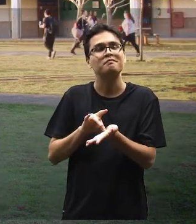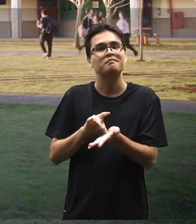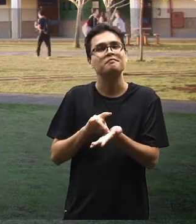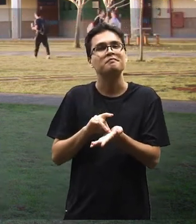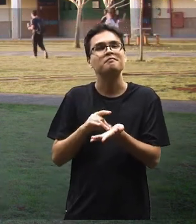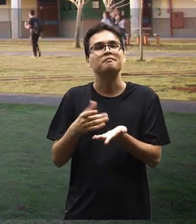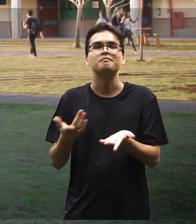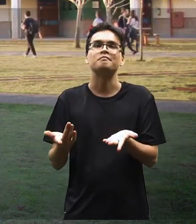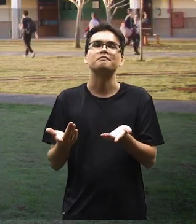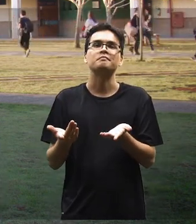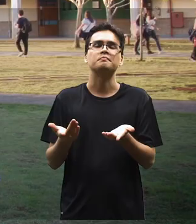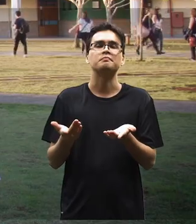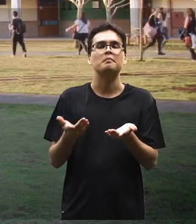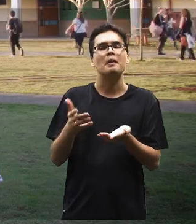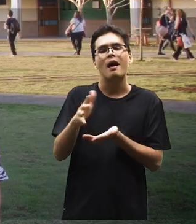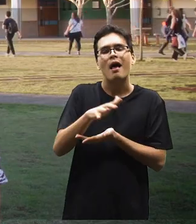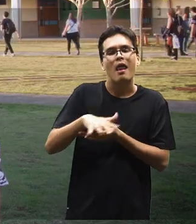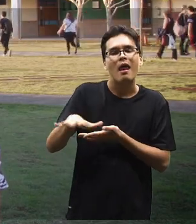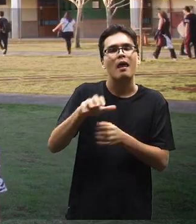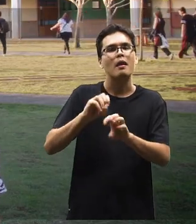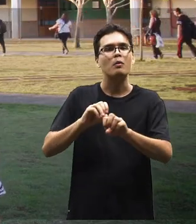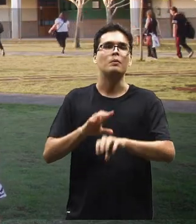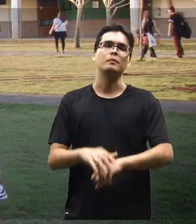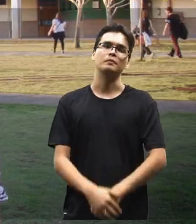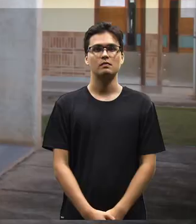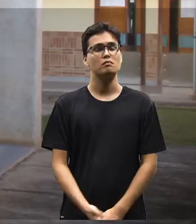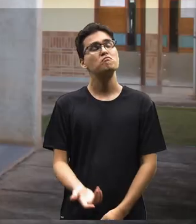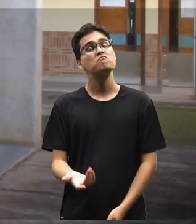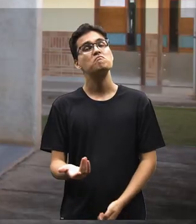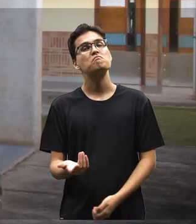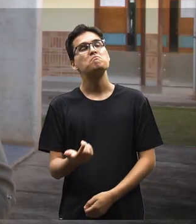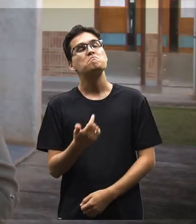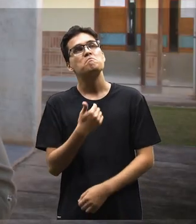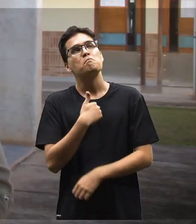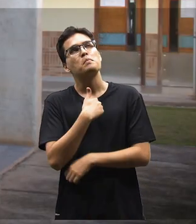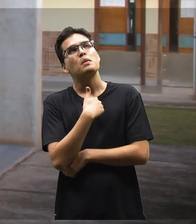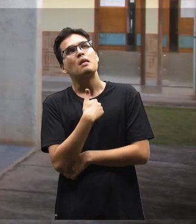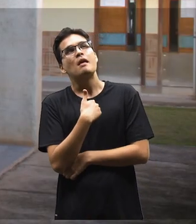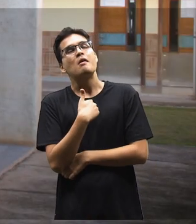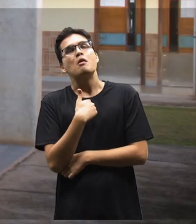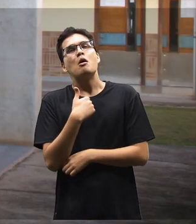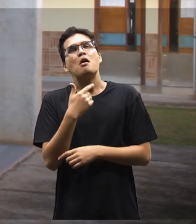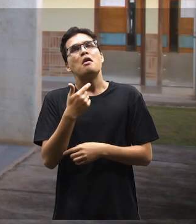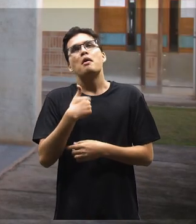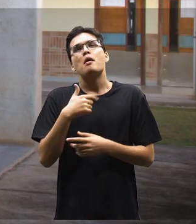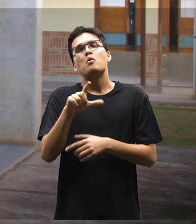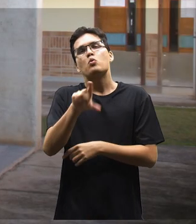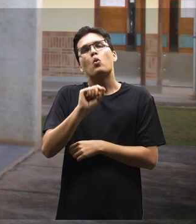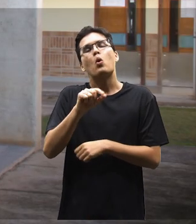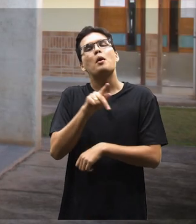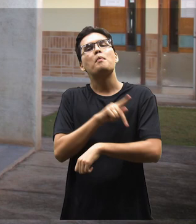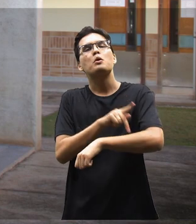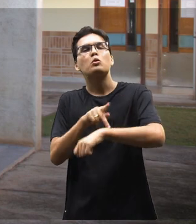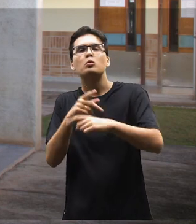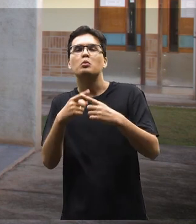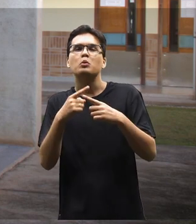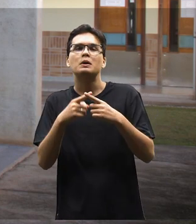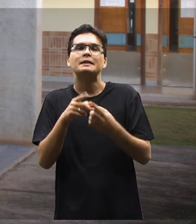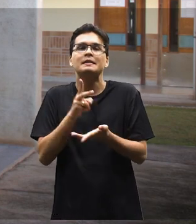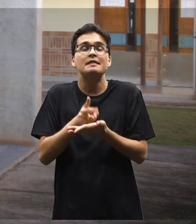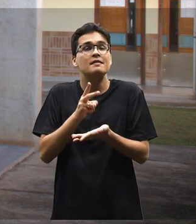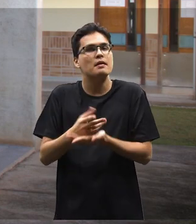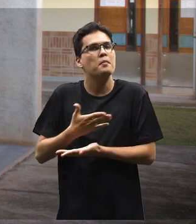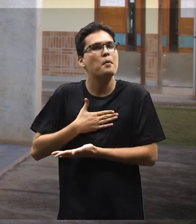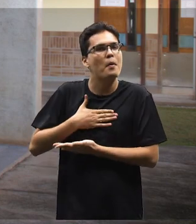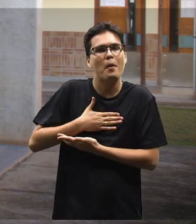trabalharem e atuando na área da educação. E o que me fez estudar pedagogia, eu